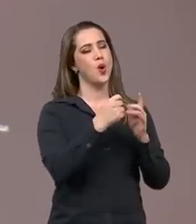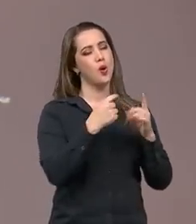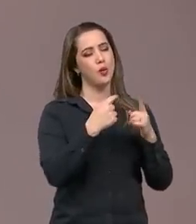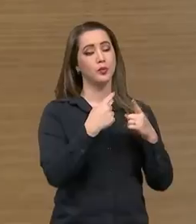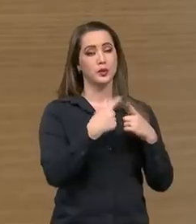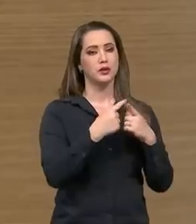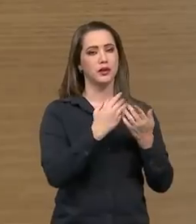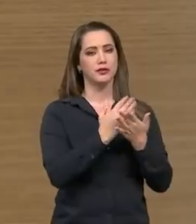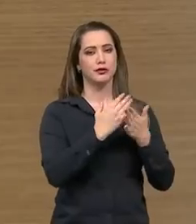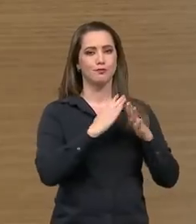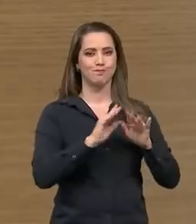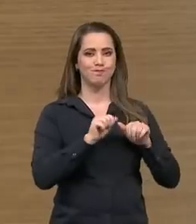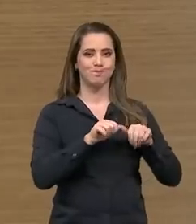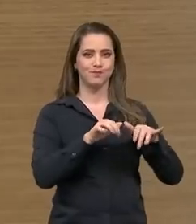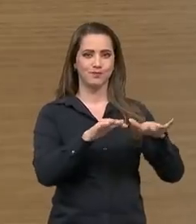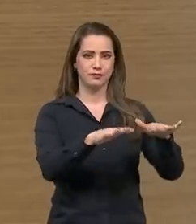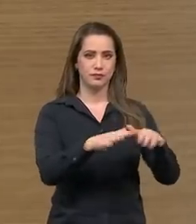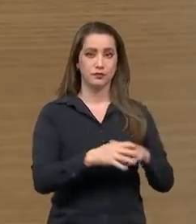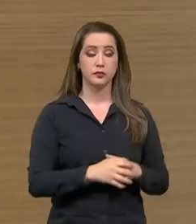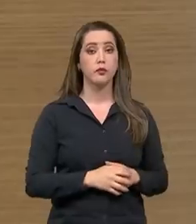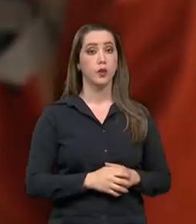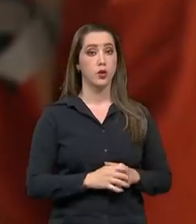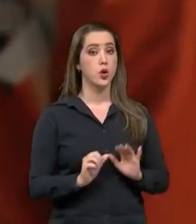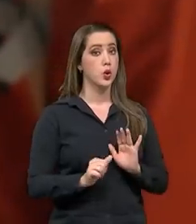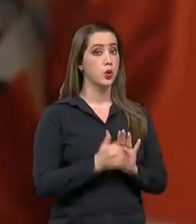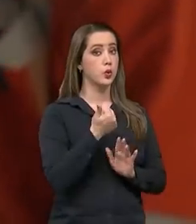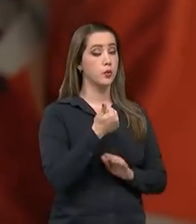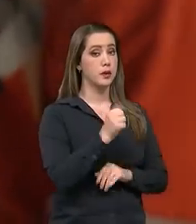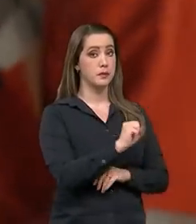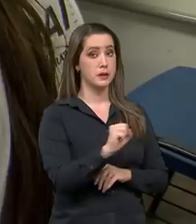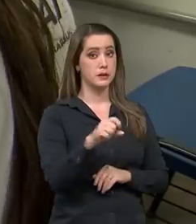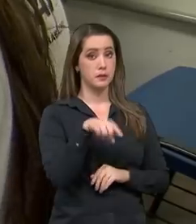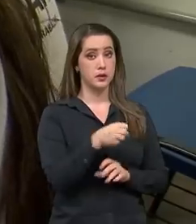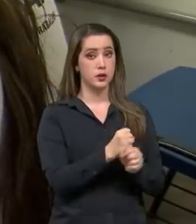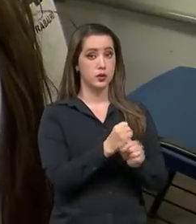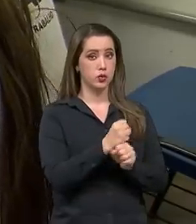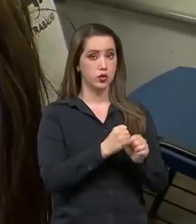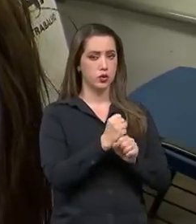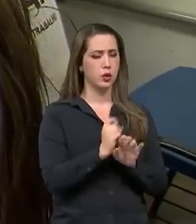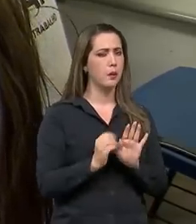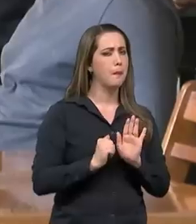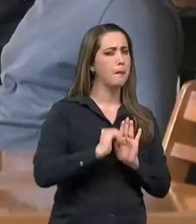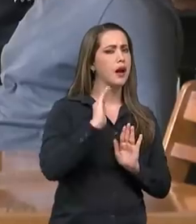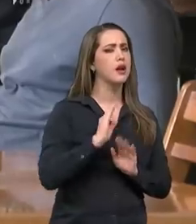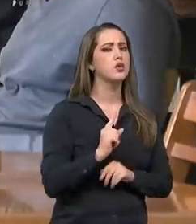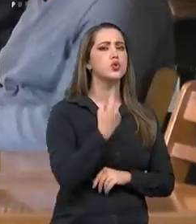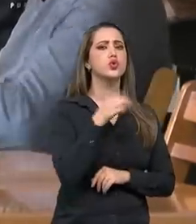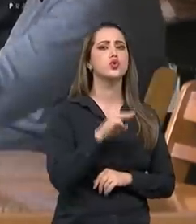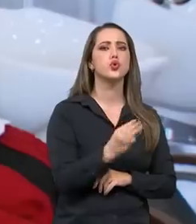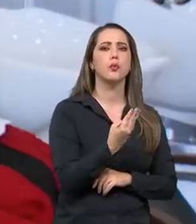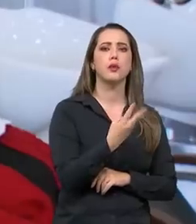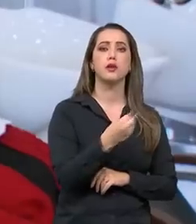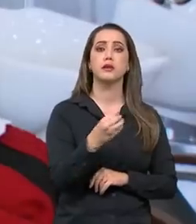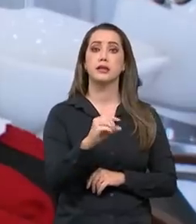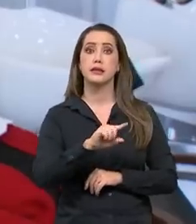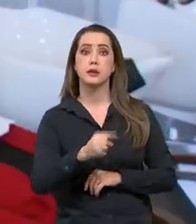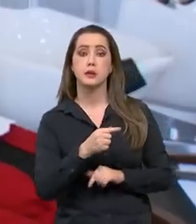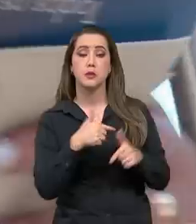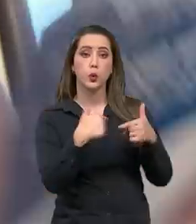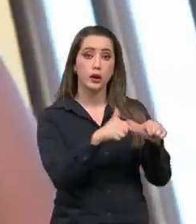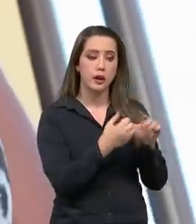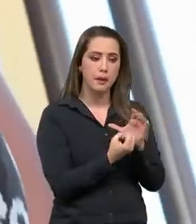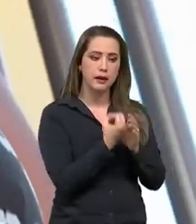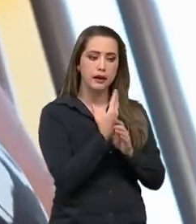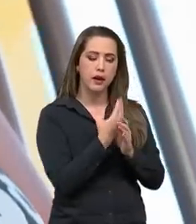após a pandemia da Covid-19. No primeiro semestre deste ano, mais de 1 milhão e 300 mil empregos com carteira